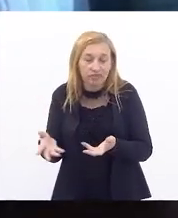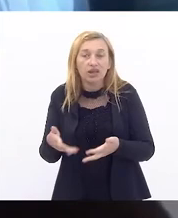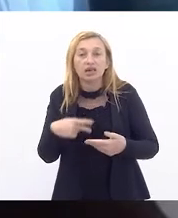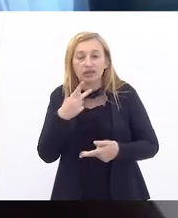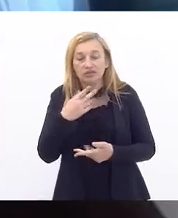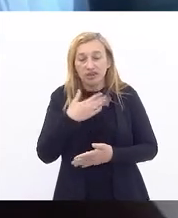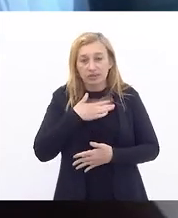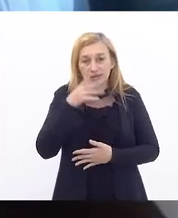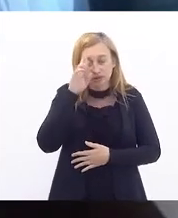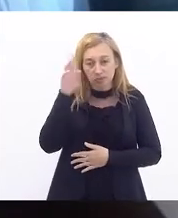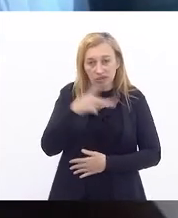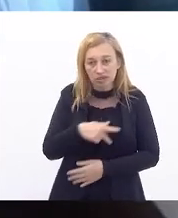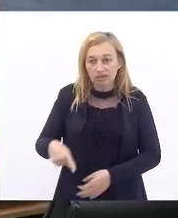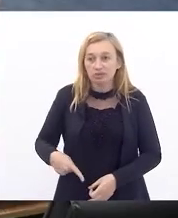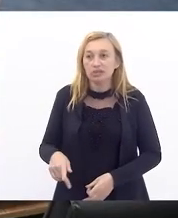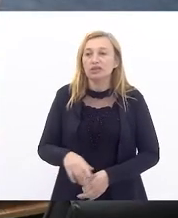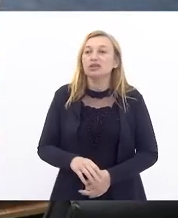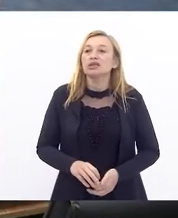as palavras, presidente.